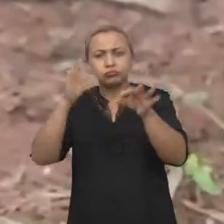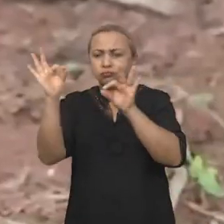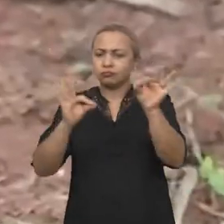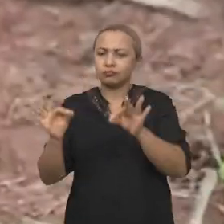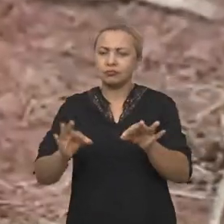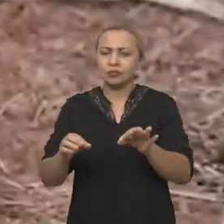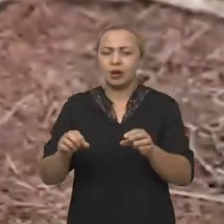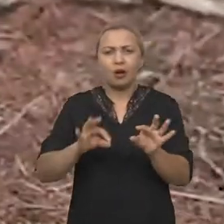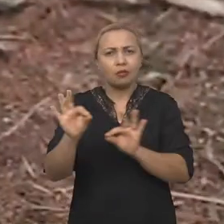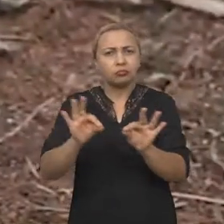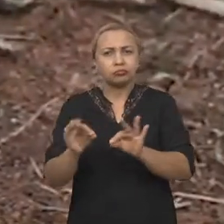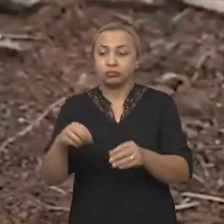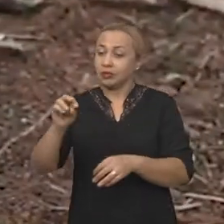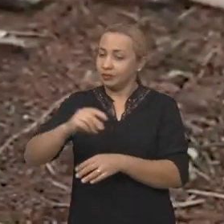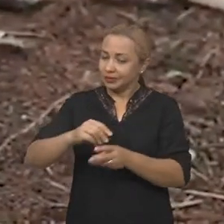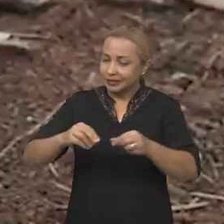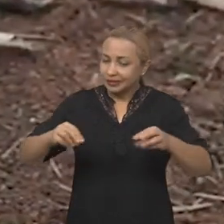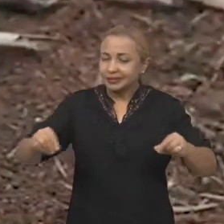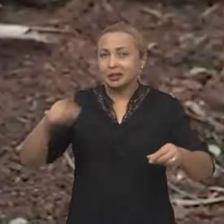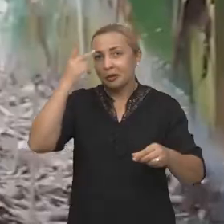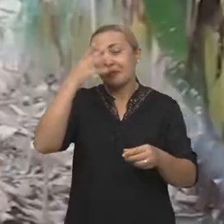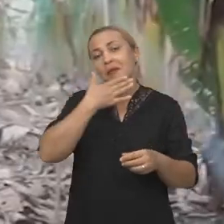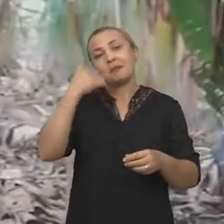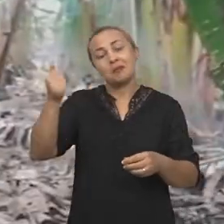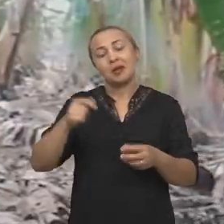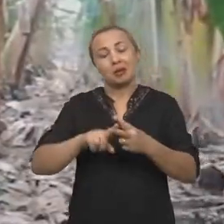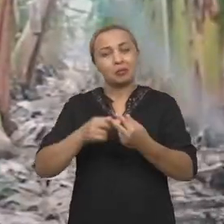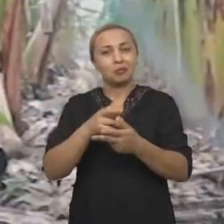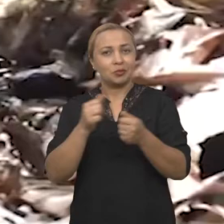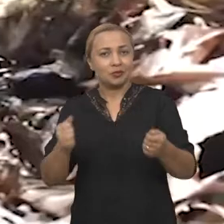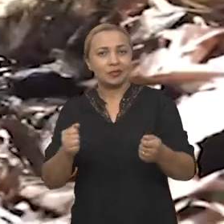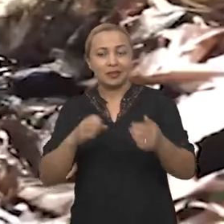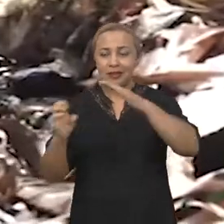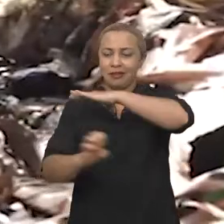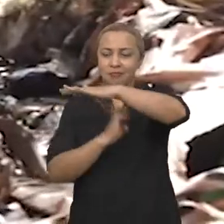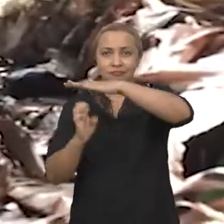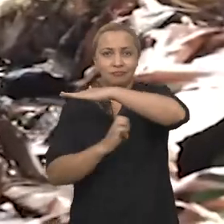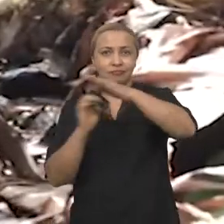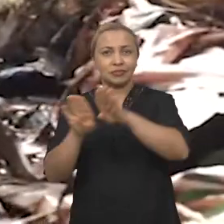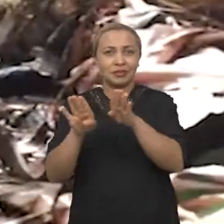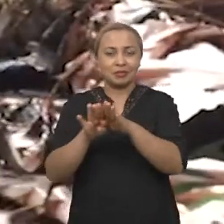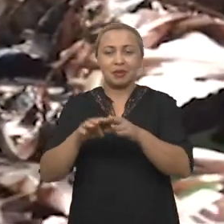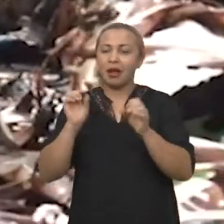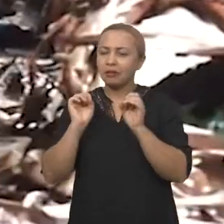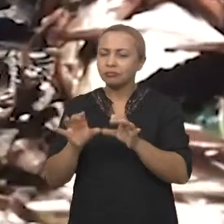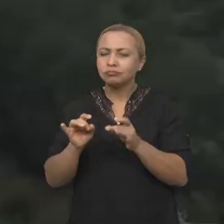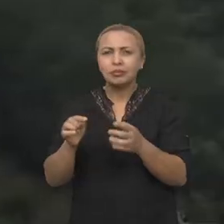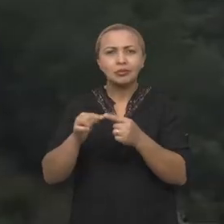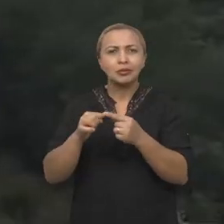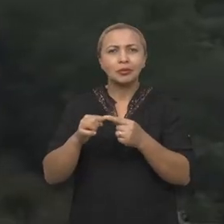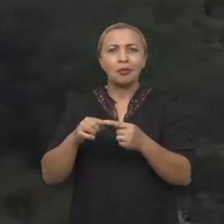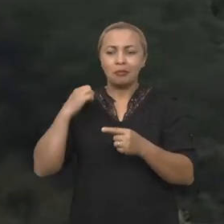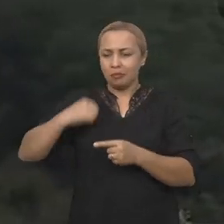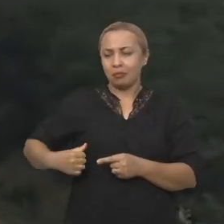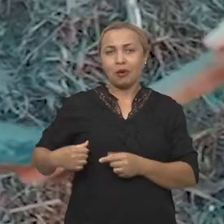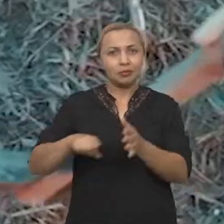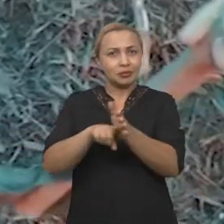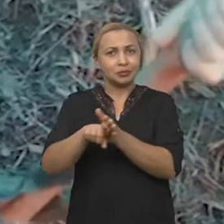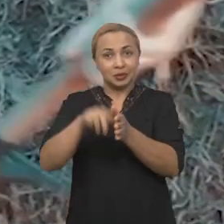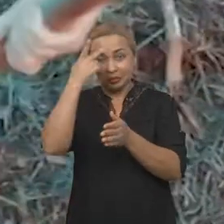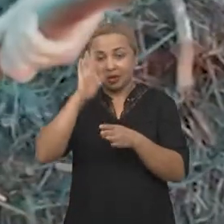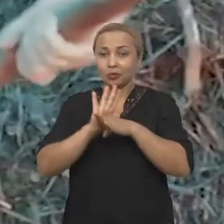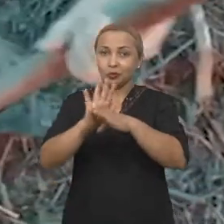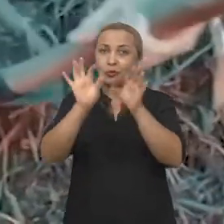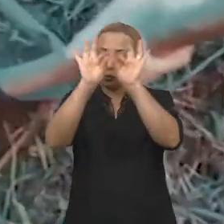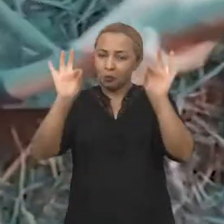de preparo da terra mais propícios para uma boa produtividade. A empresa também financiou bolsas de pesquisa para ajudar no projeto.